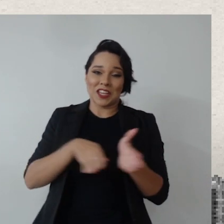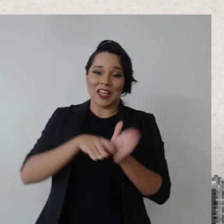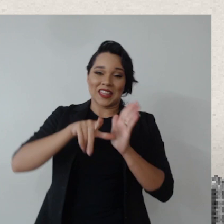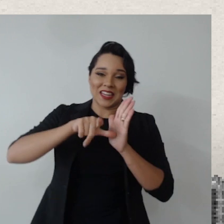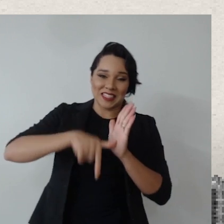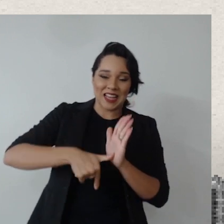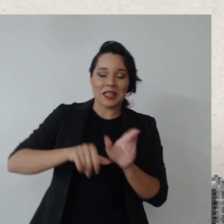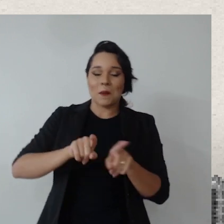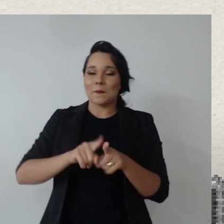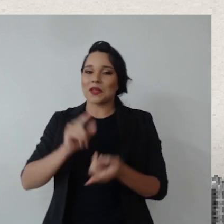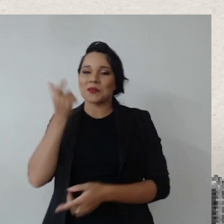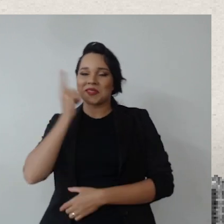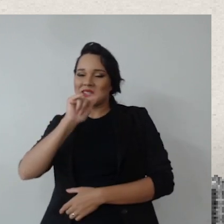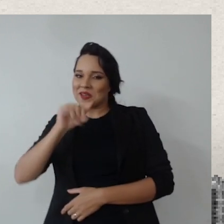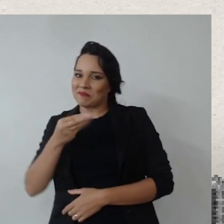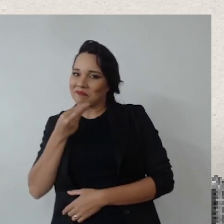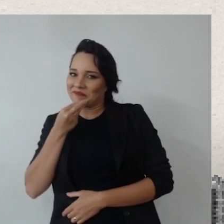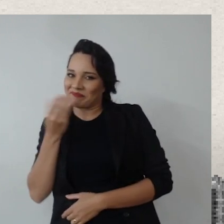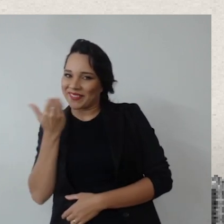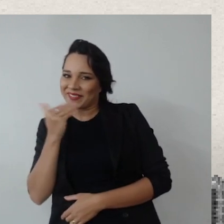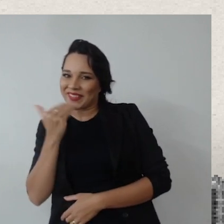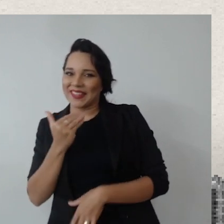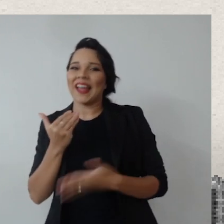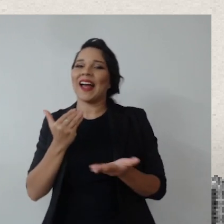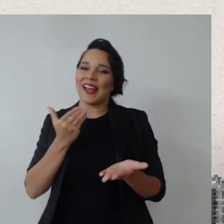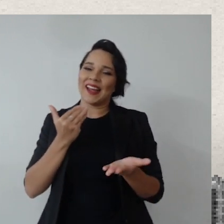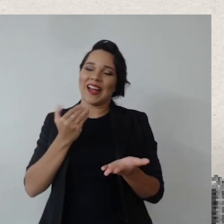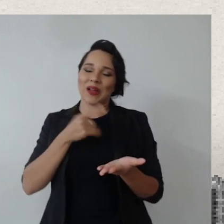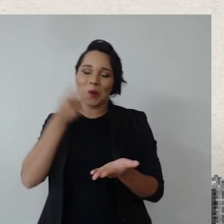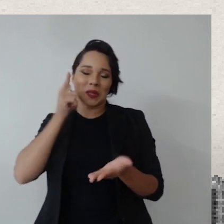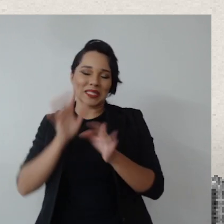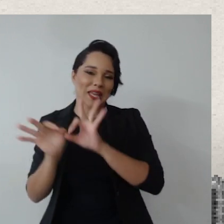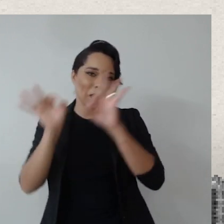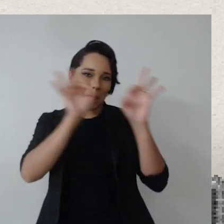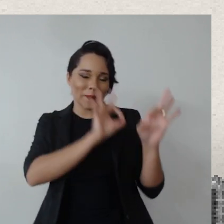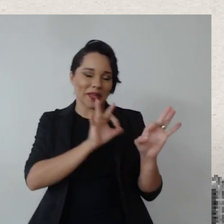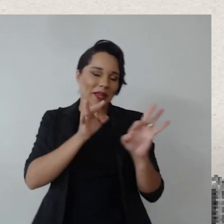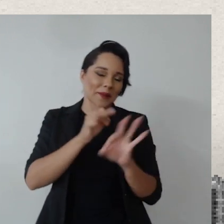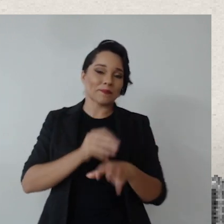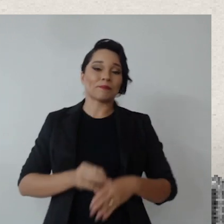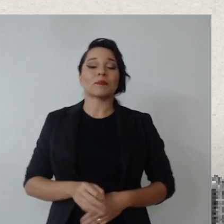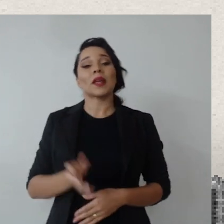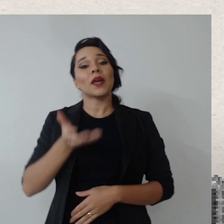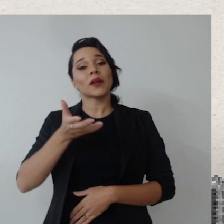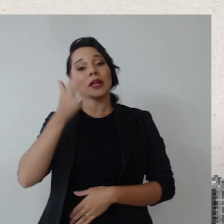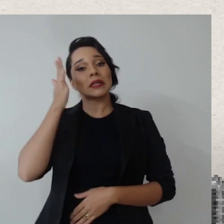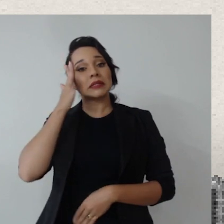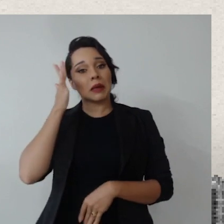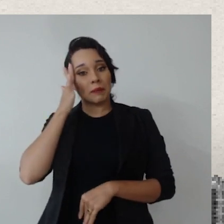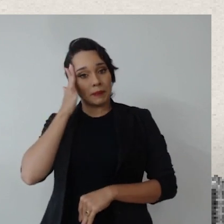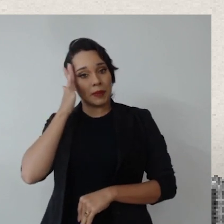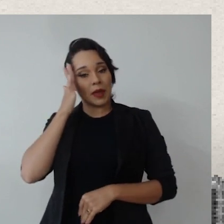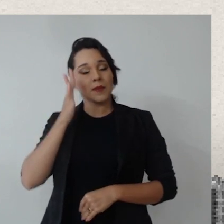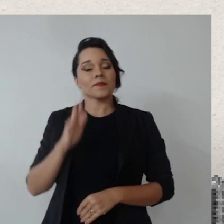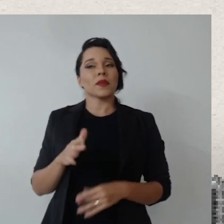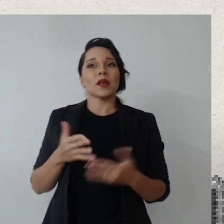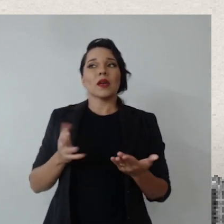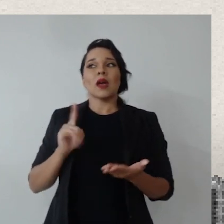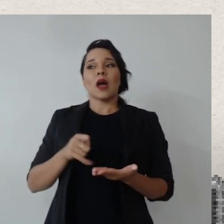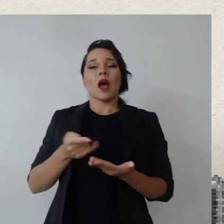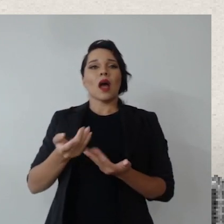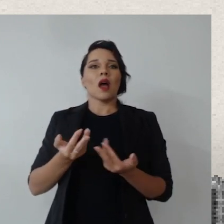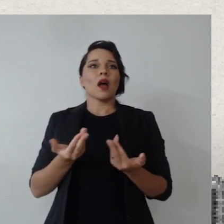atrasada, mas aproveitei bastante o que deu para eu acompanhar, queria saber de você em relação